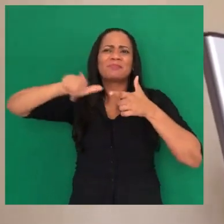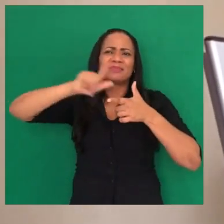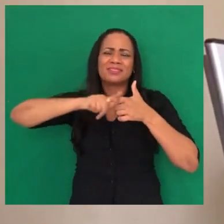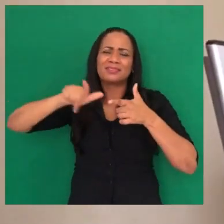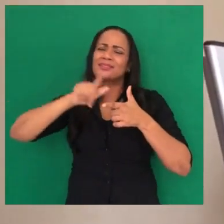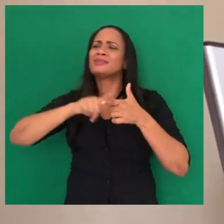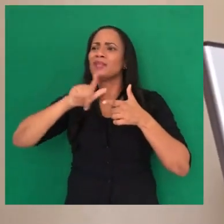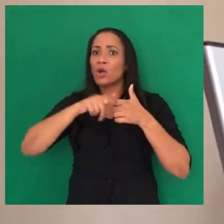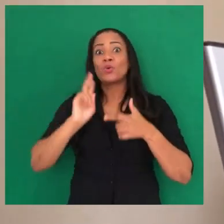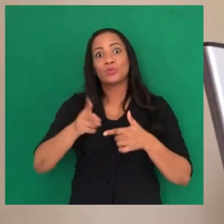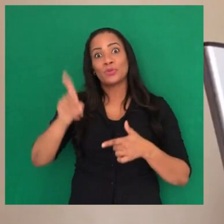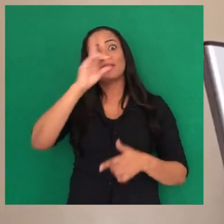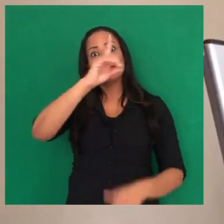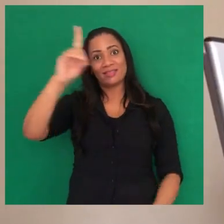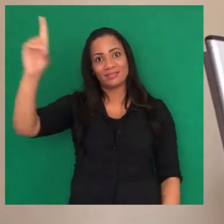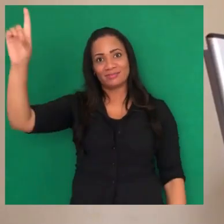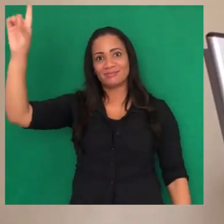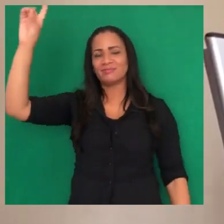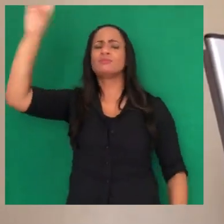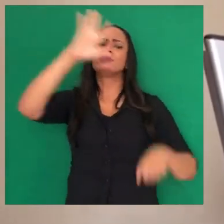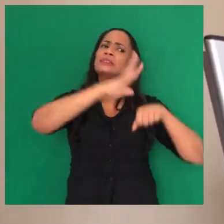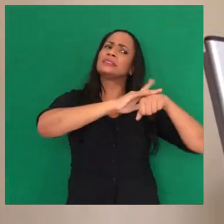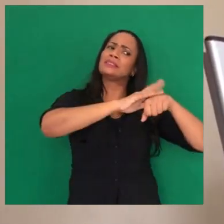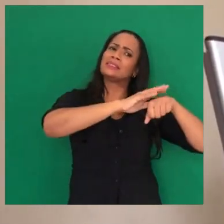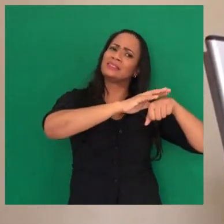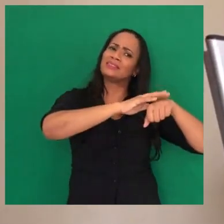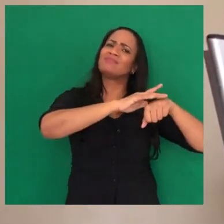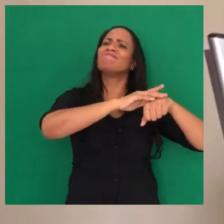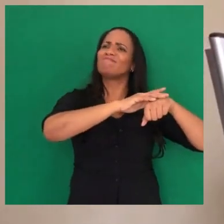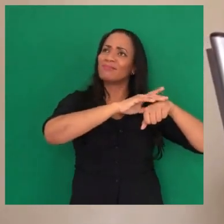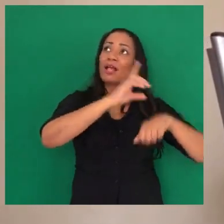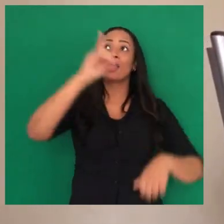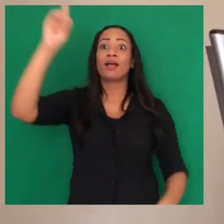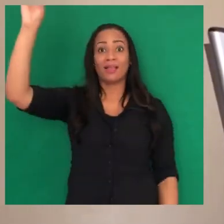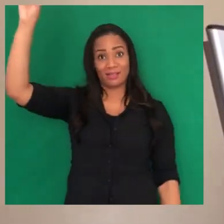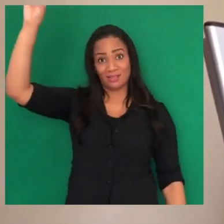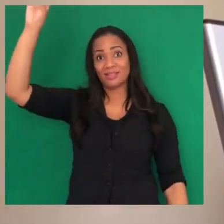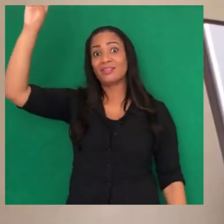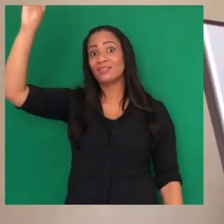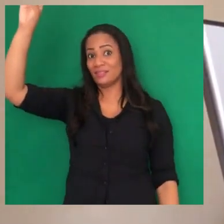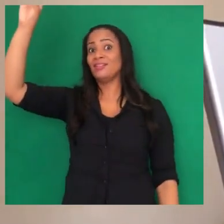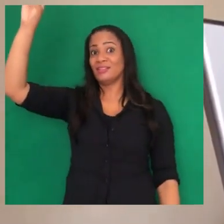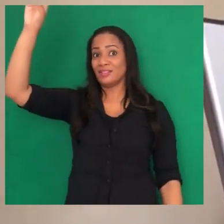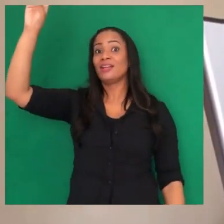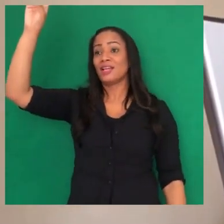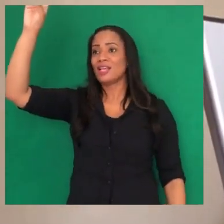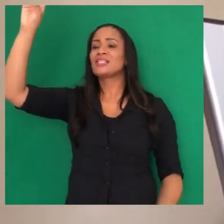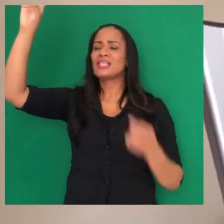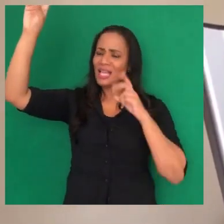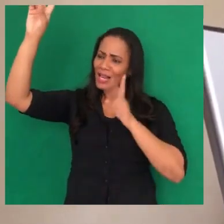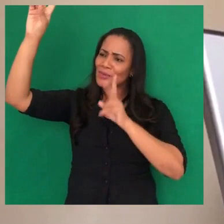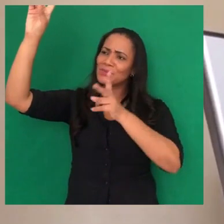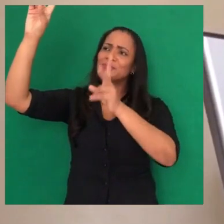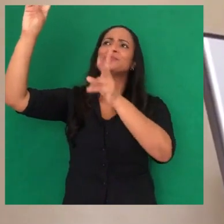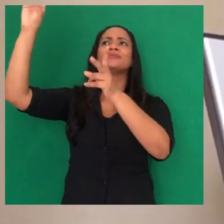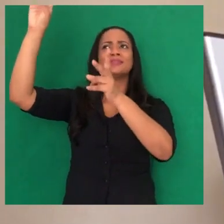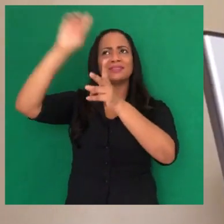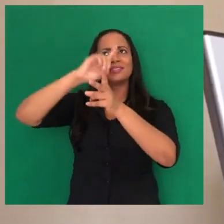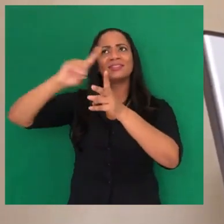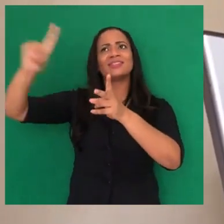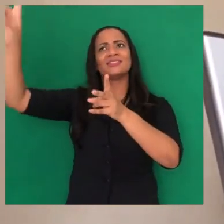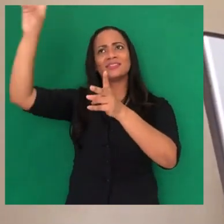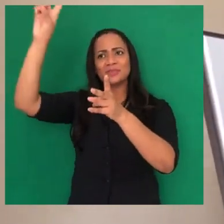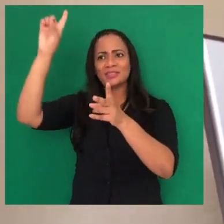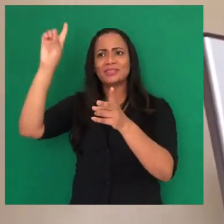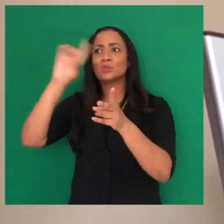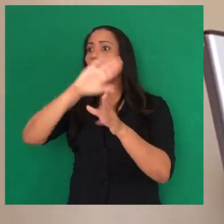sendo Deus, se a doença vier, Ele é Deus, se curado eu for, Ele é